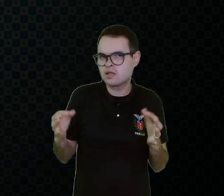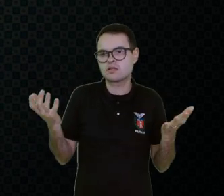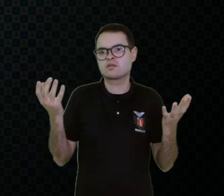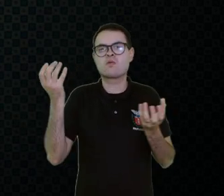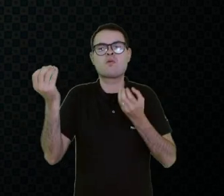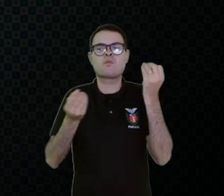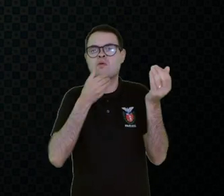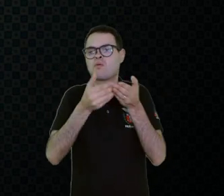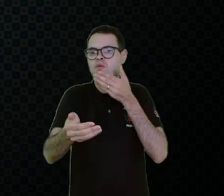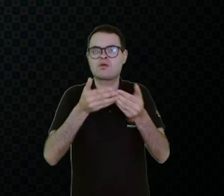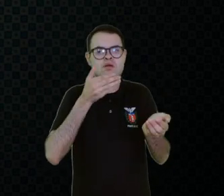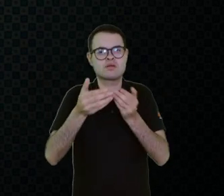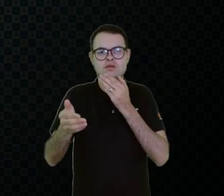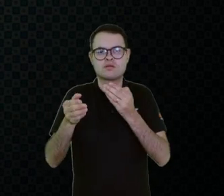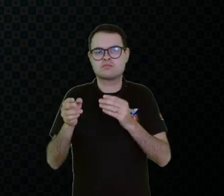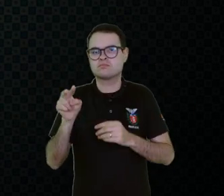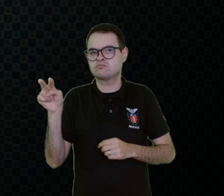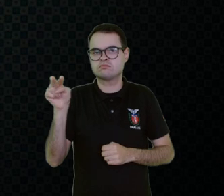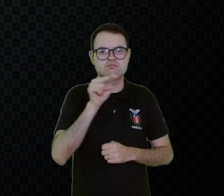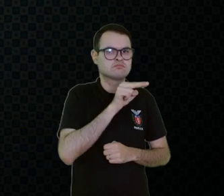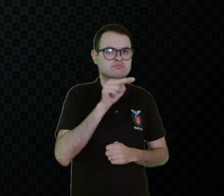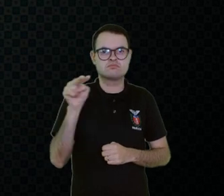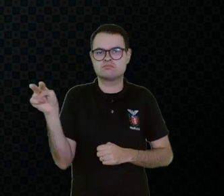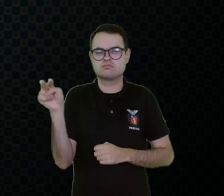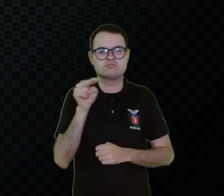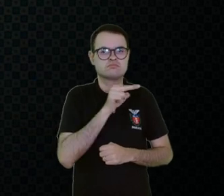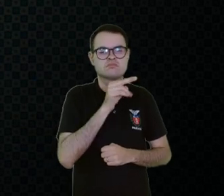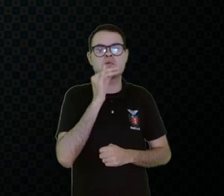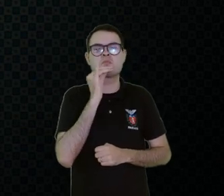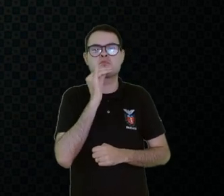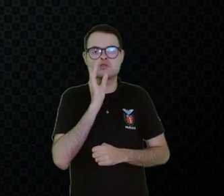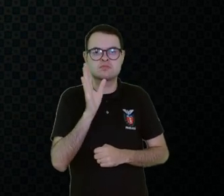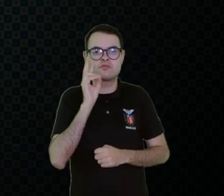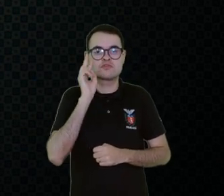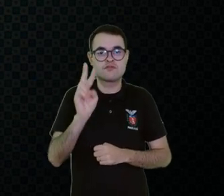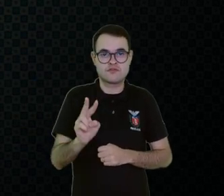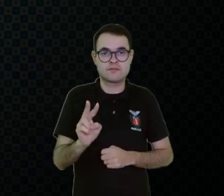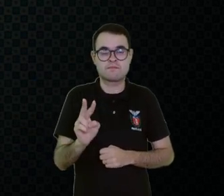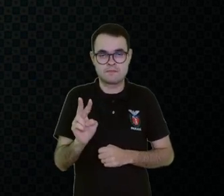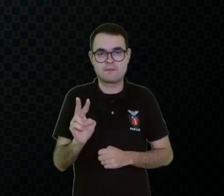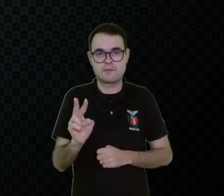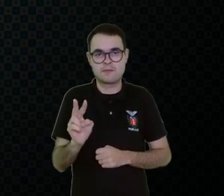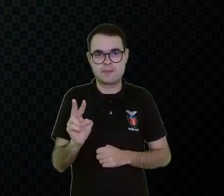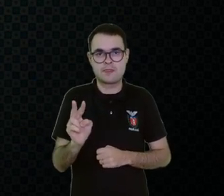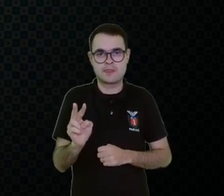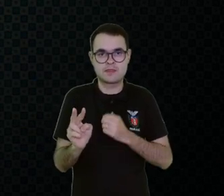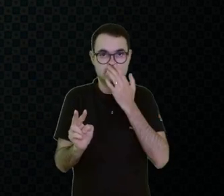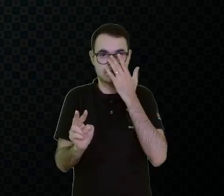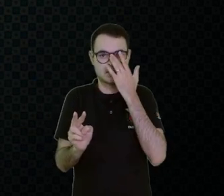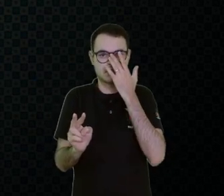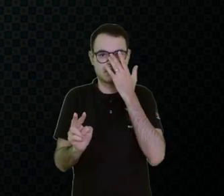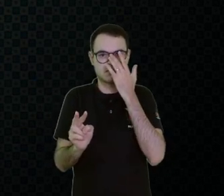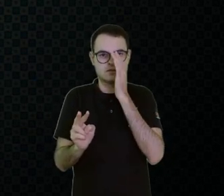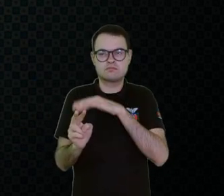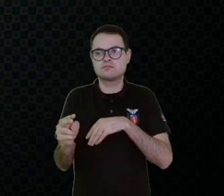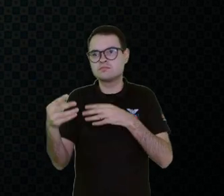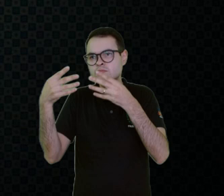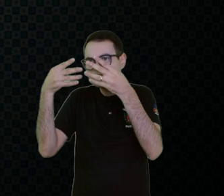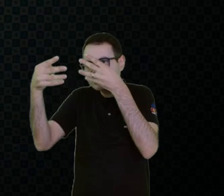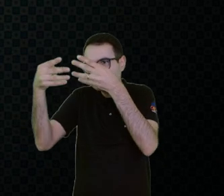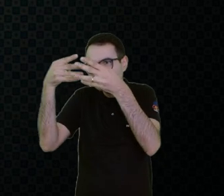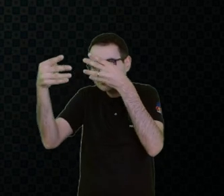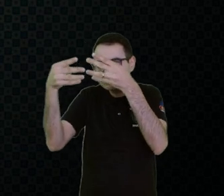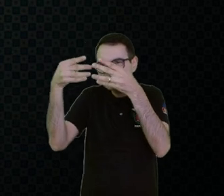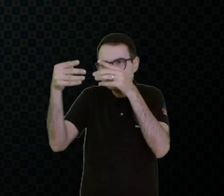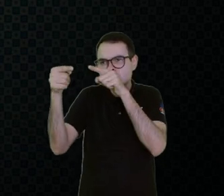qualquer movimento até de olhar, quando você está na frente com essa questão transparente, com sim ou não, você